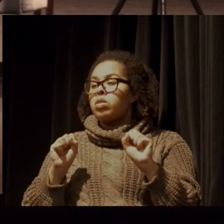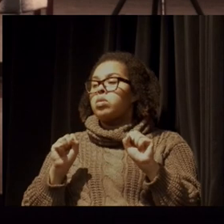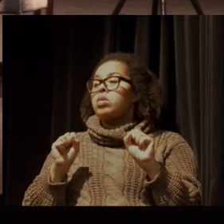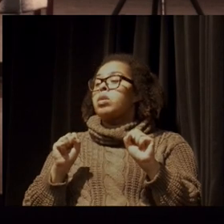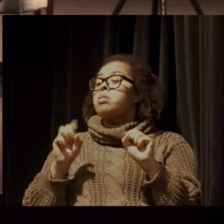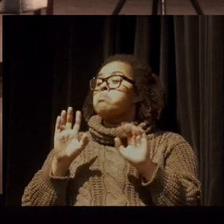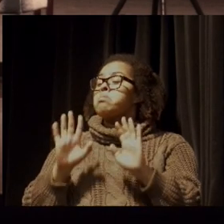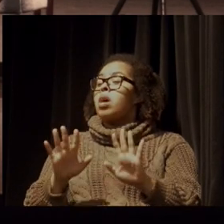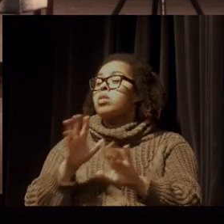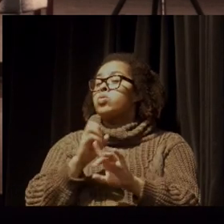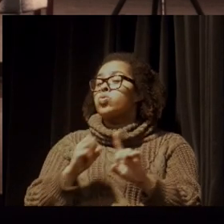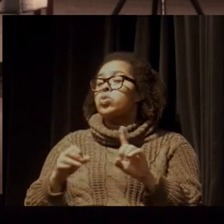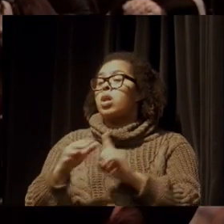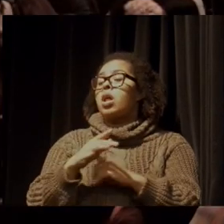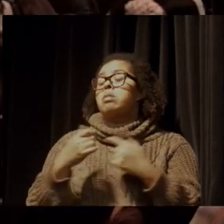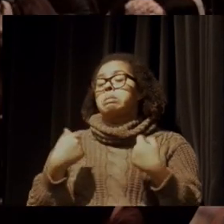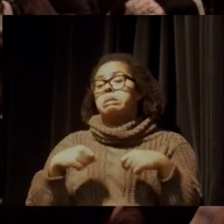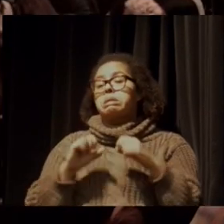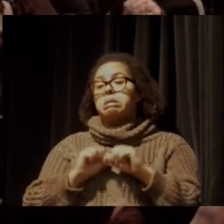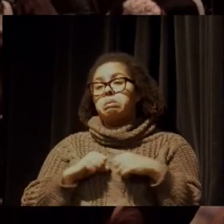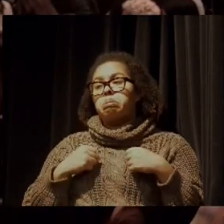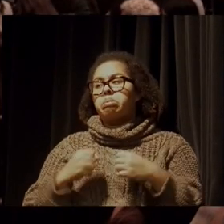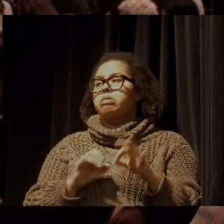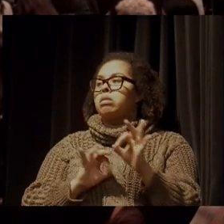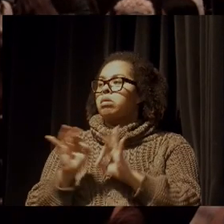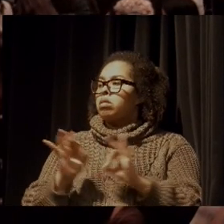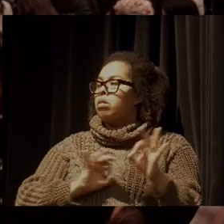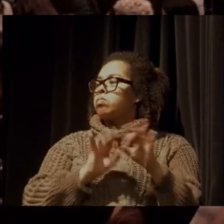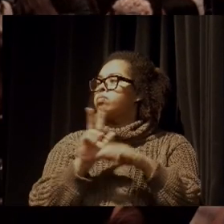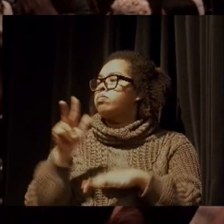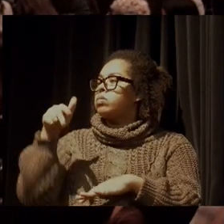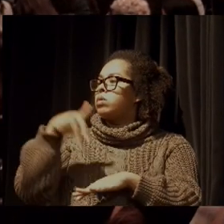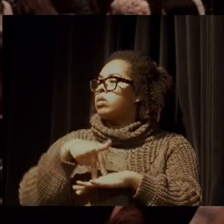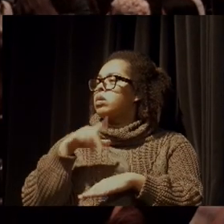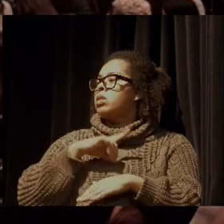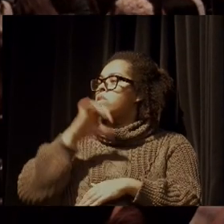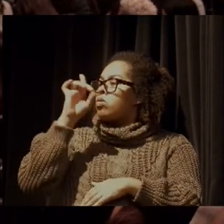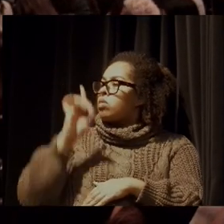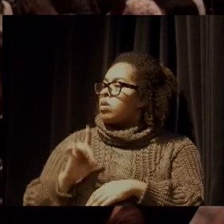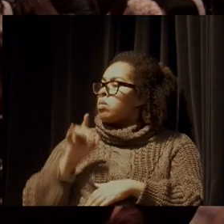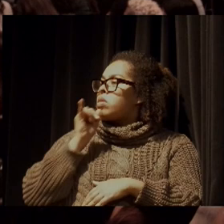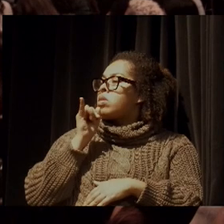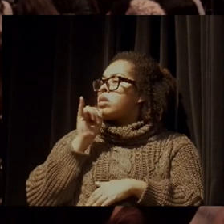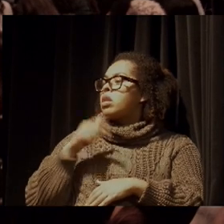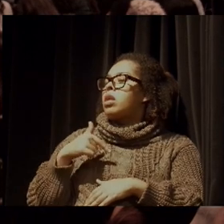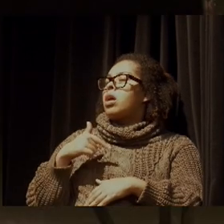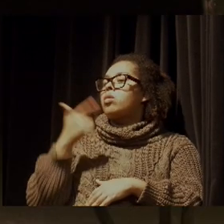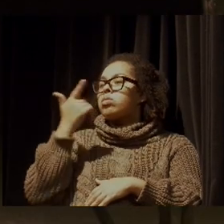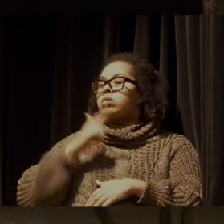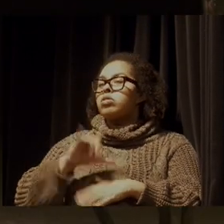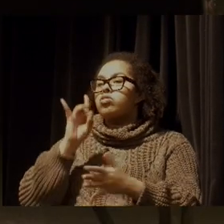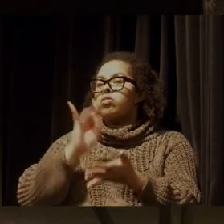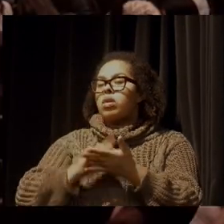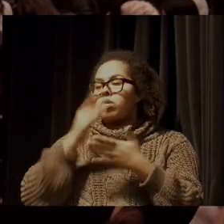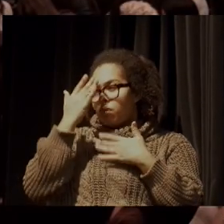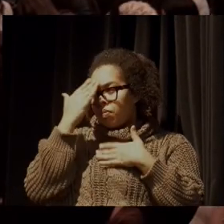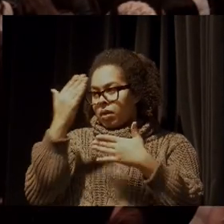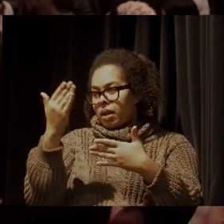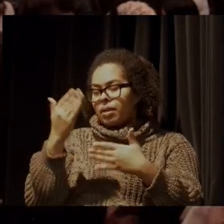mas é a sociedade que tem que se mobilizar e garantir na verdade as conquistas que estão aí. Obrigado, pessoal.